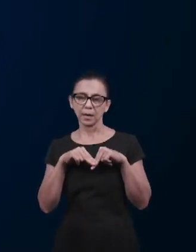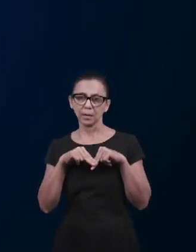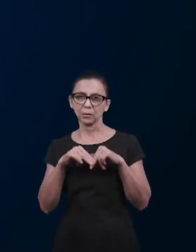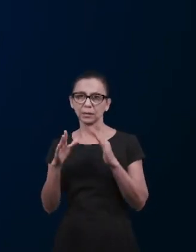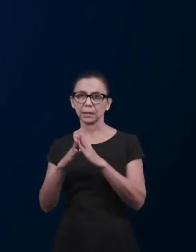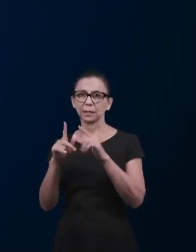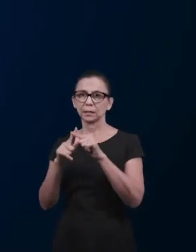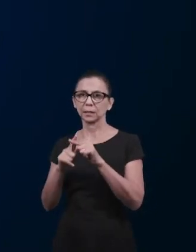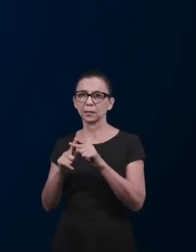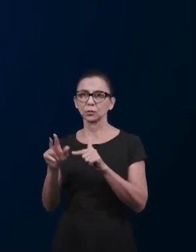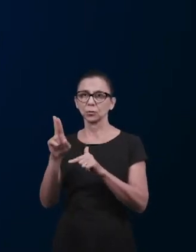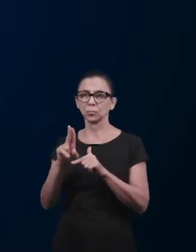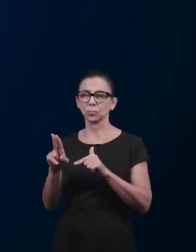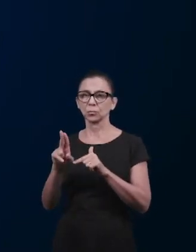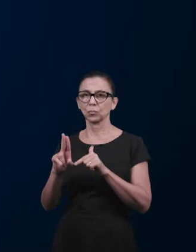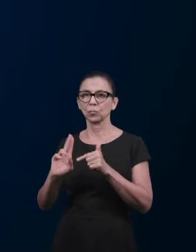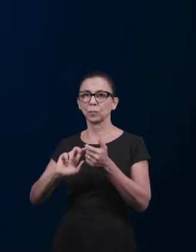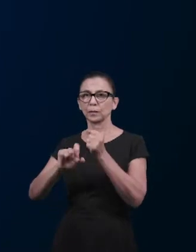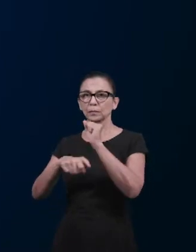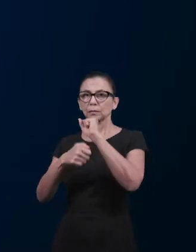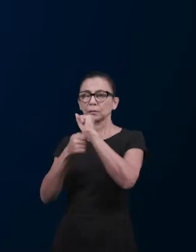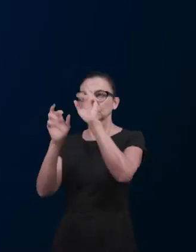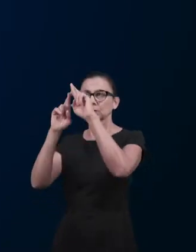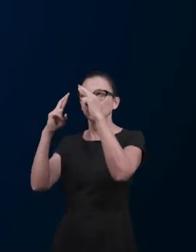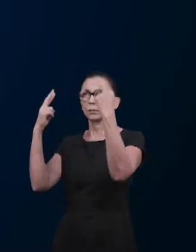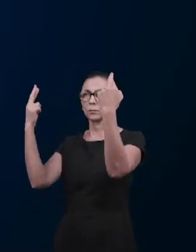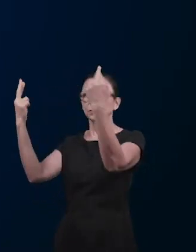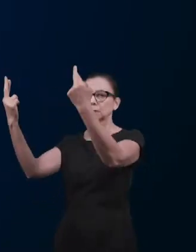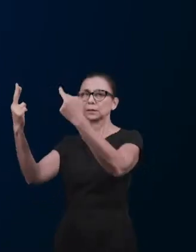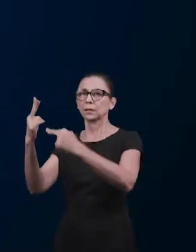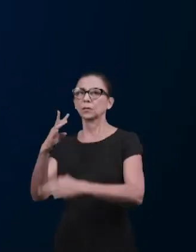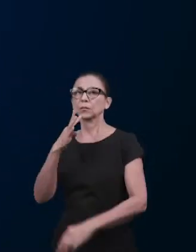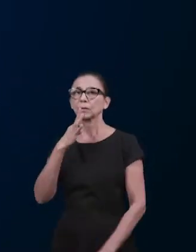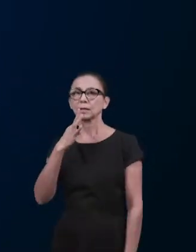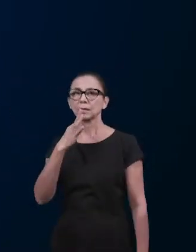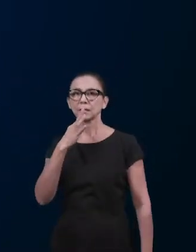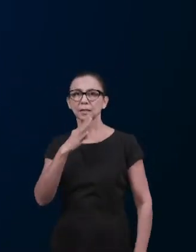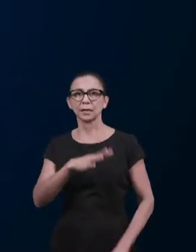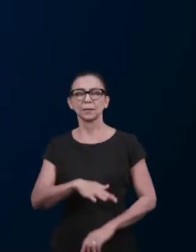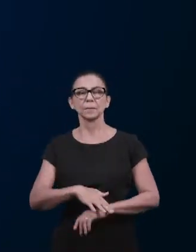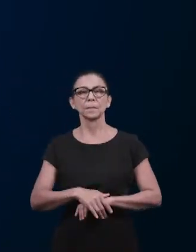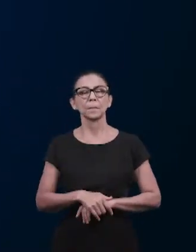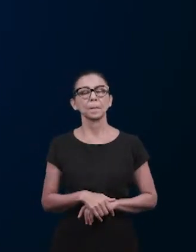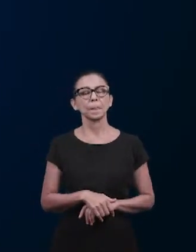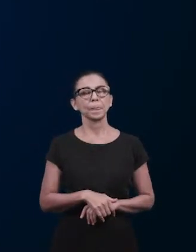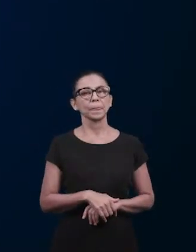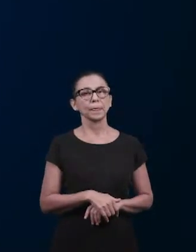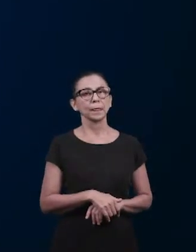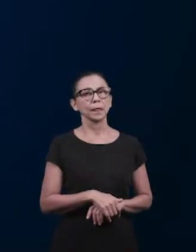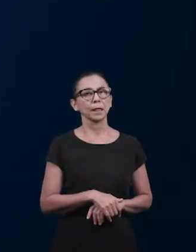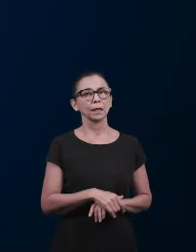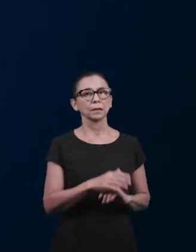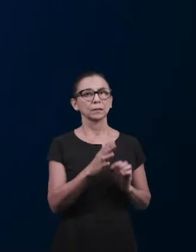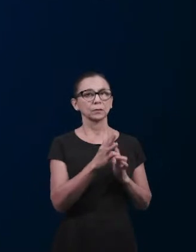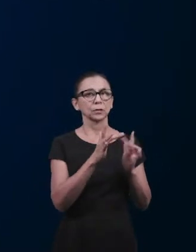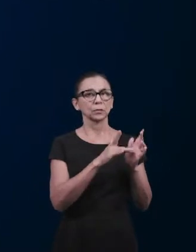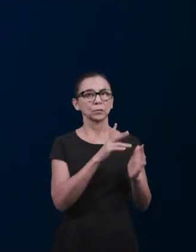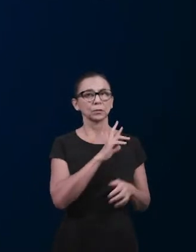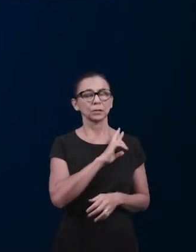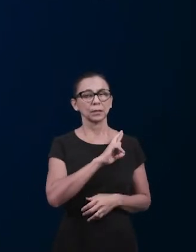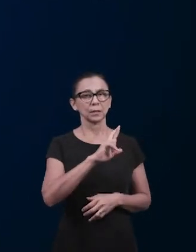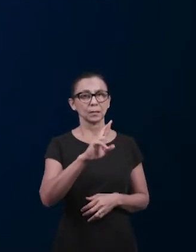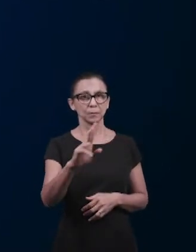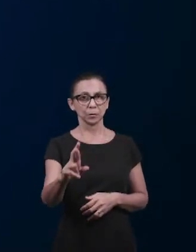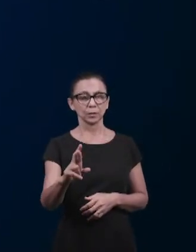dos Céus, conforme Mateus capítulo 13, versículo 11. Ele, respondendo, disse